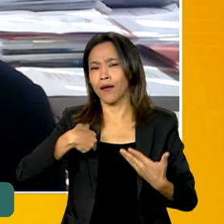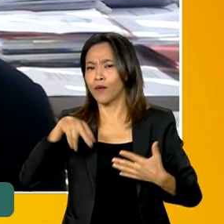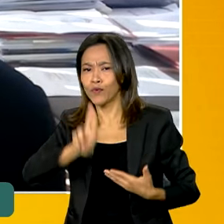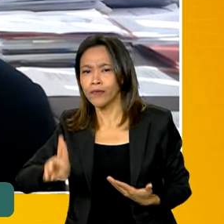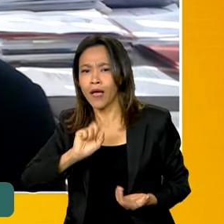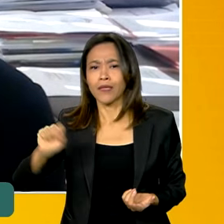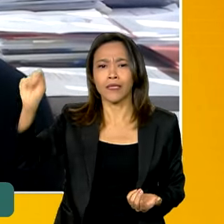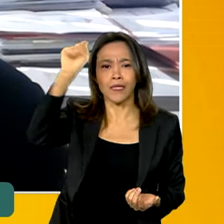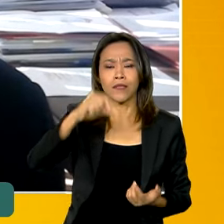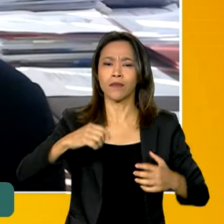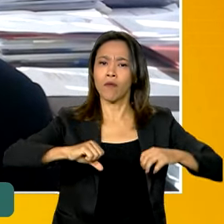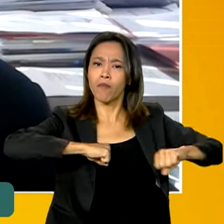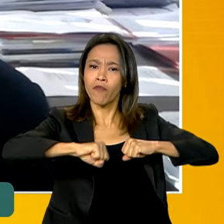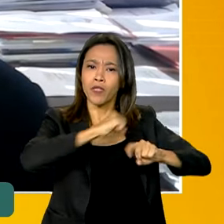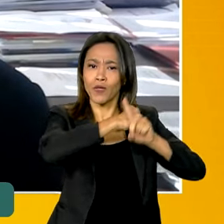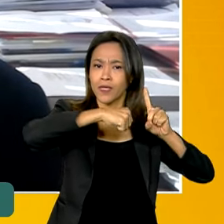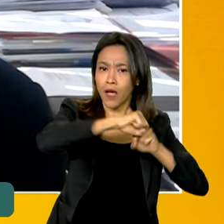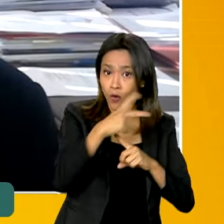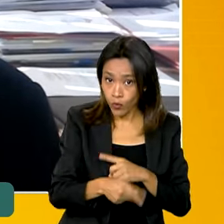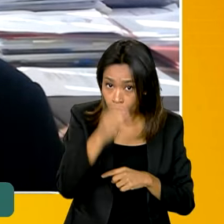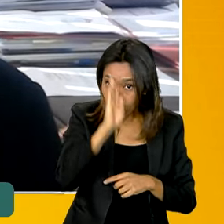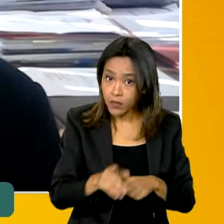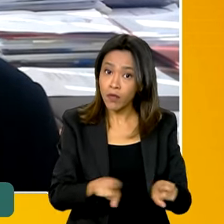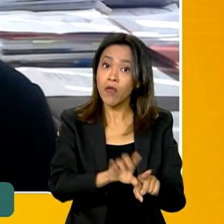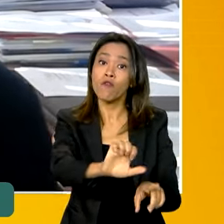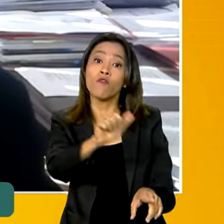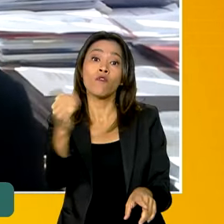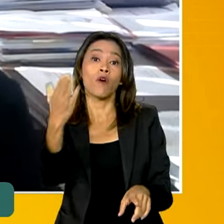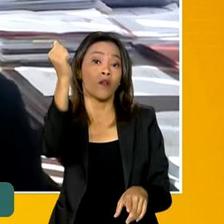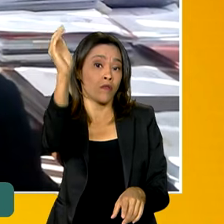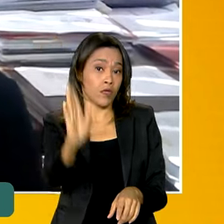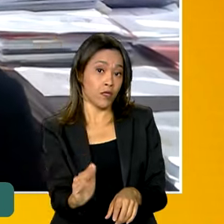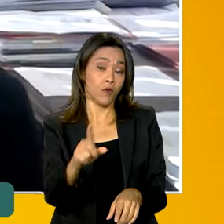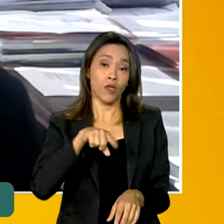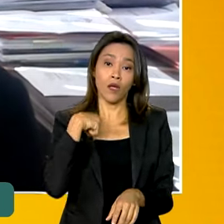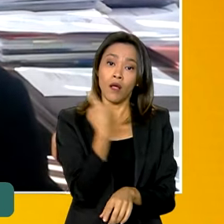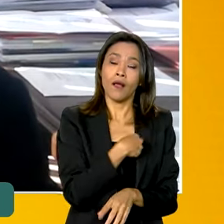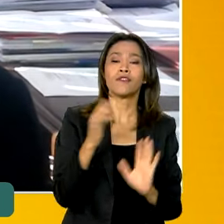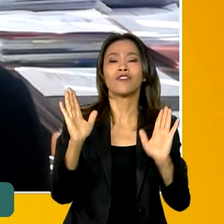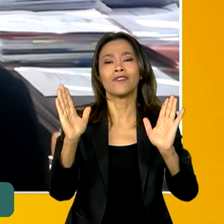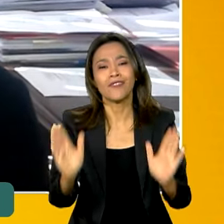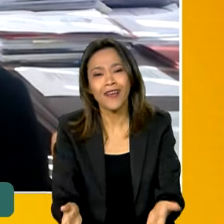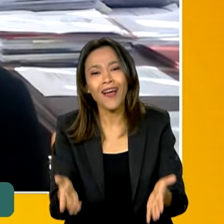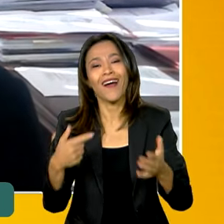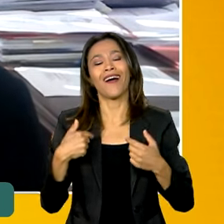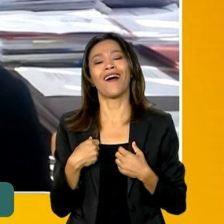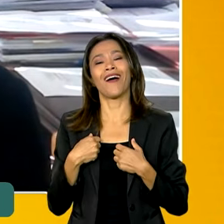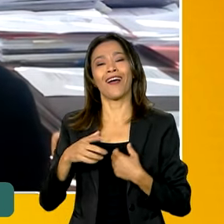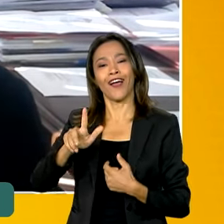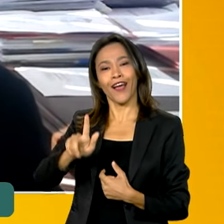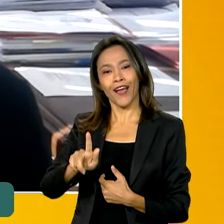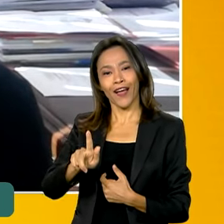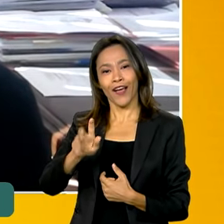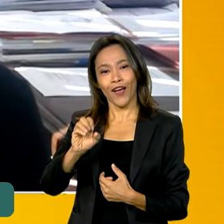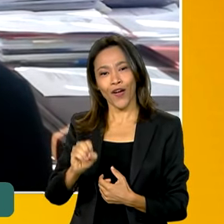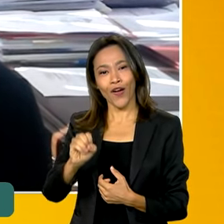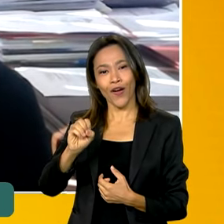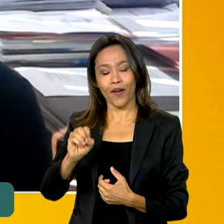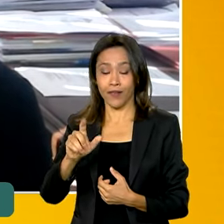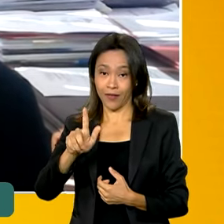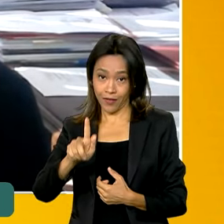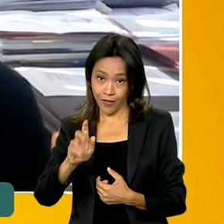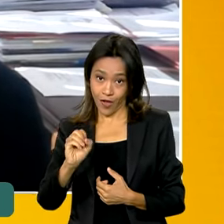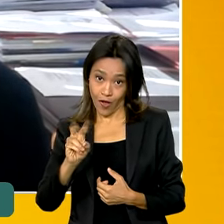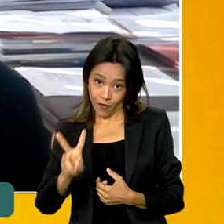no Brasil e no exterior. E nós estamos já no gov.br barra plano clima